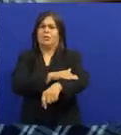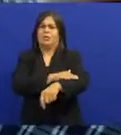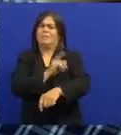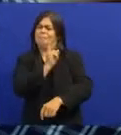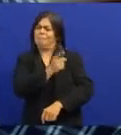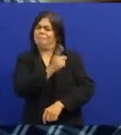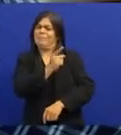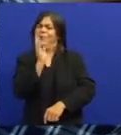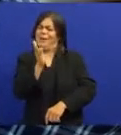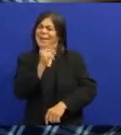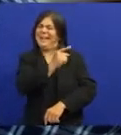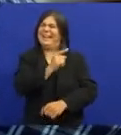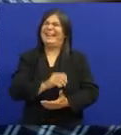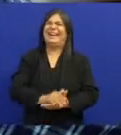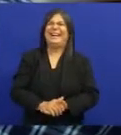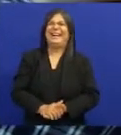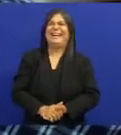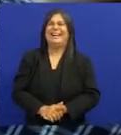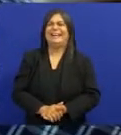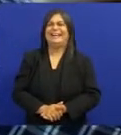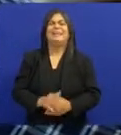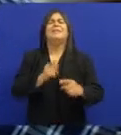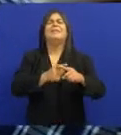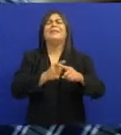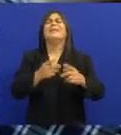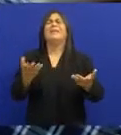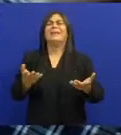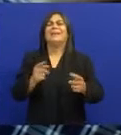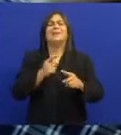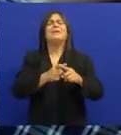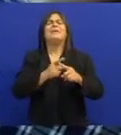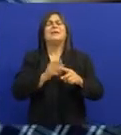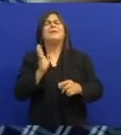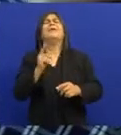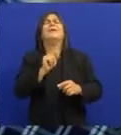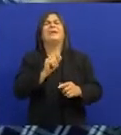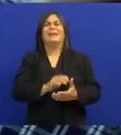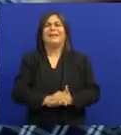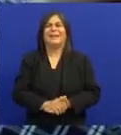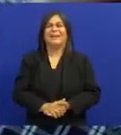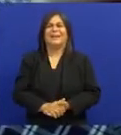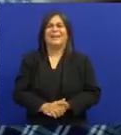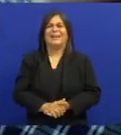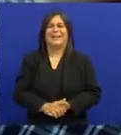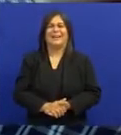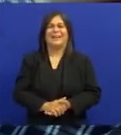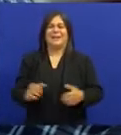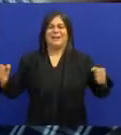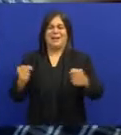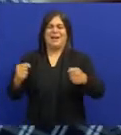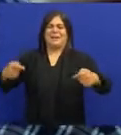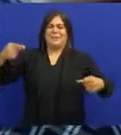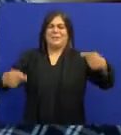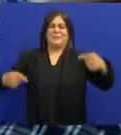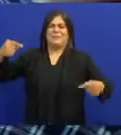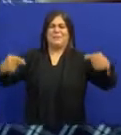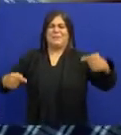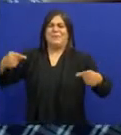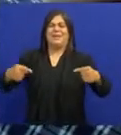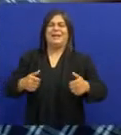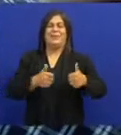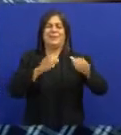Cuidado com aquele Nego velho Aí eu digo Oxe, por que? Ele não sabia O que havia com ele Aquela disputa